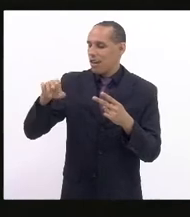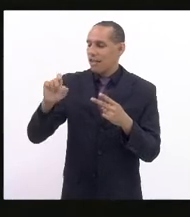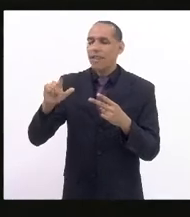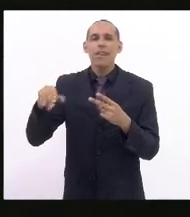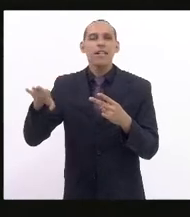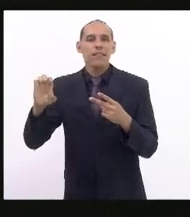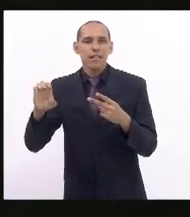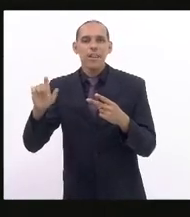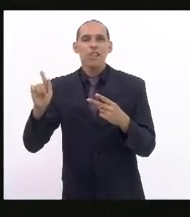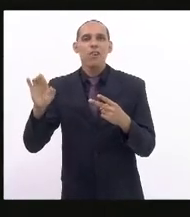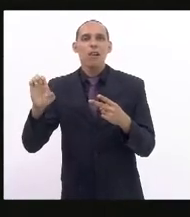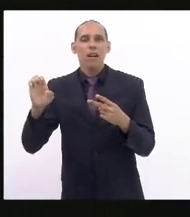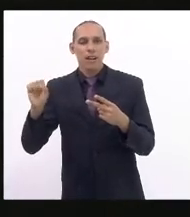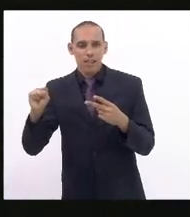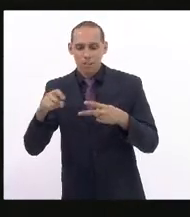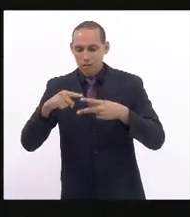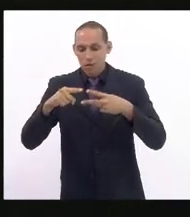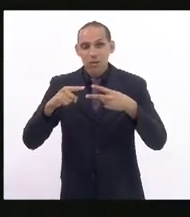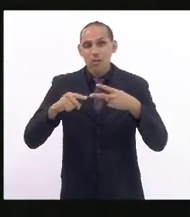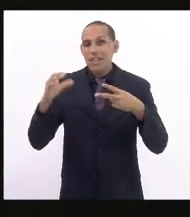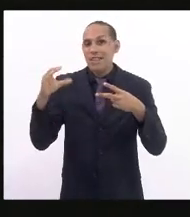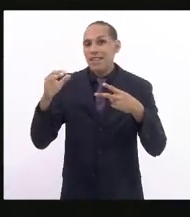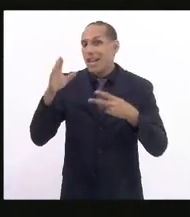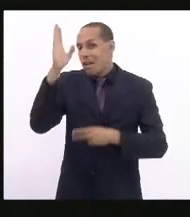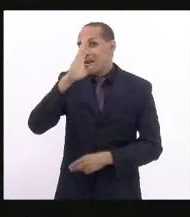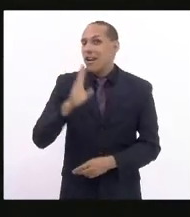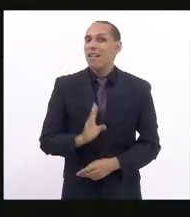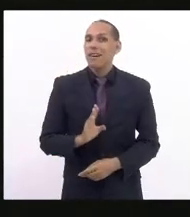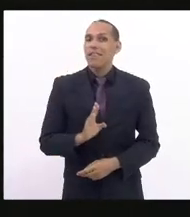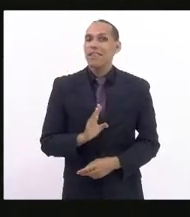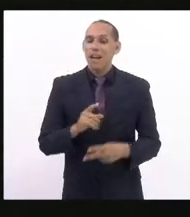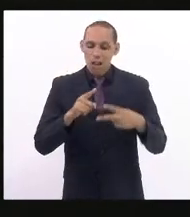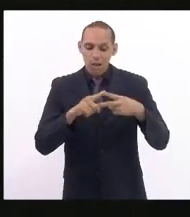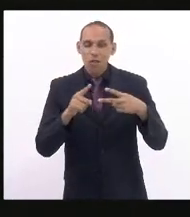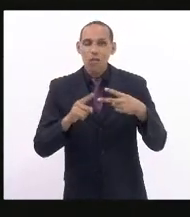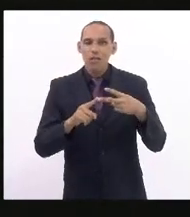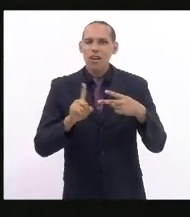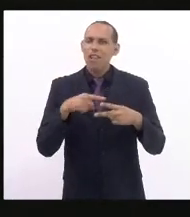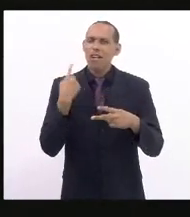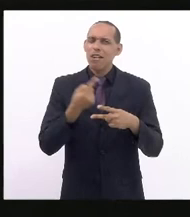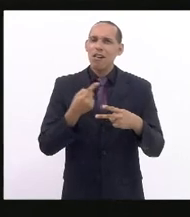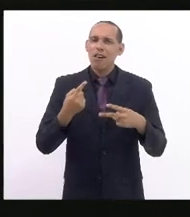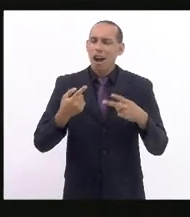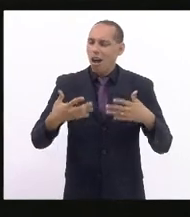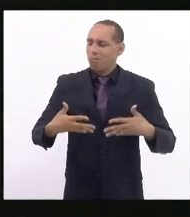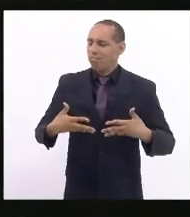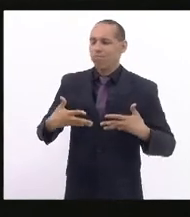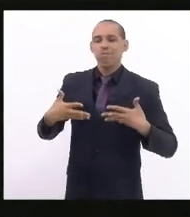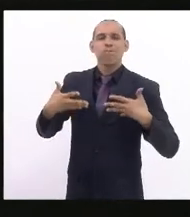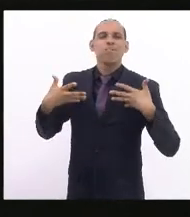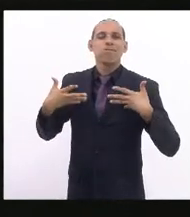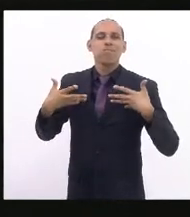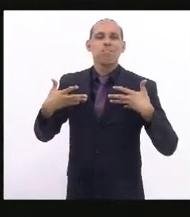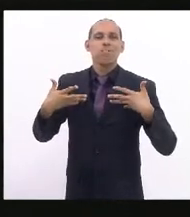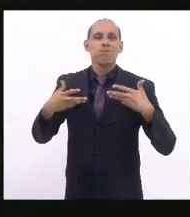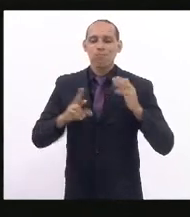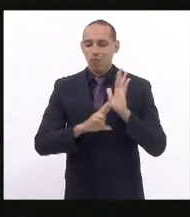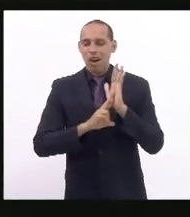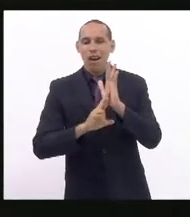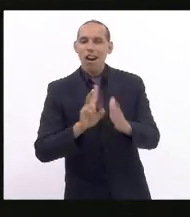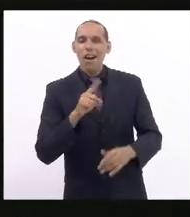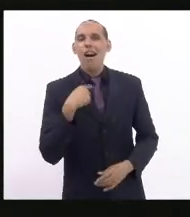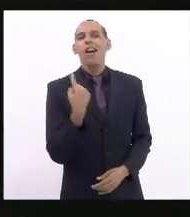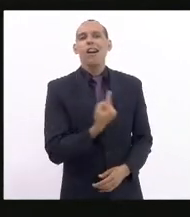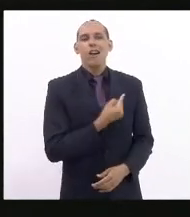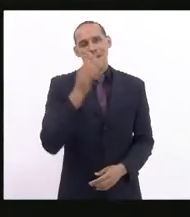Jesus. As duas cientistas brasileiras que nos honram, que nos engrandecem, que nos representam, que